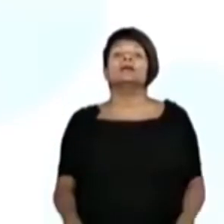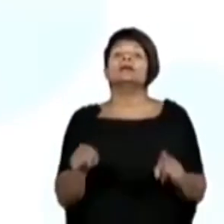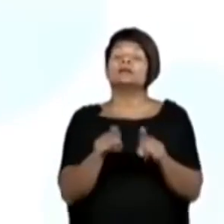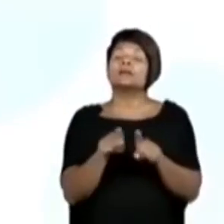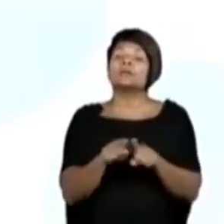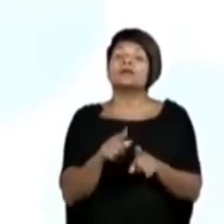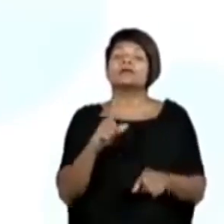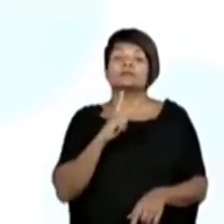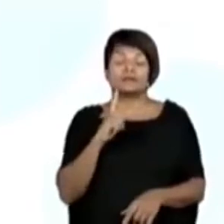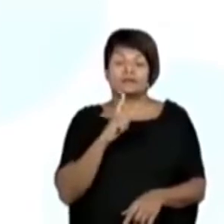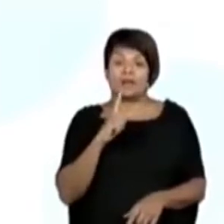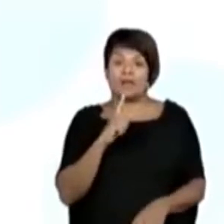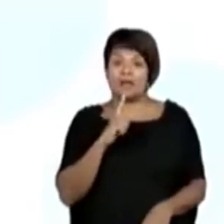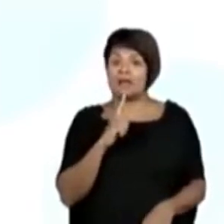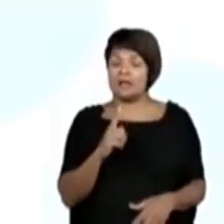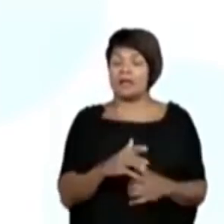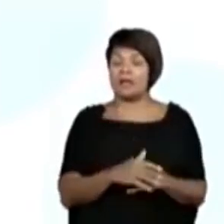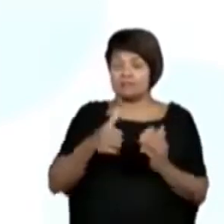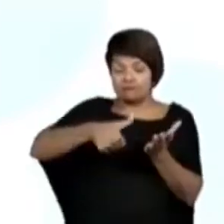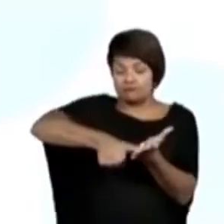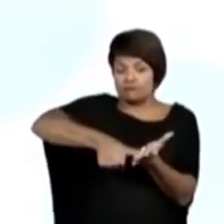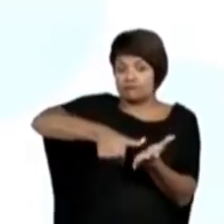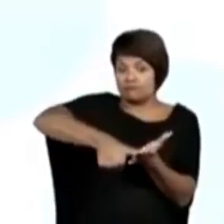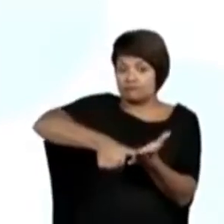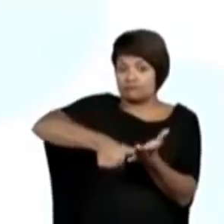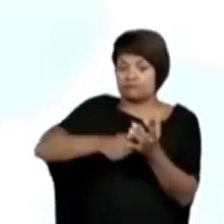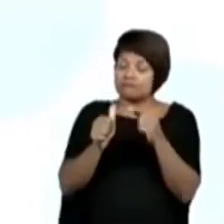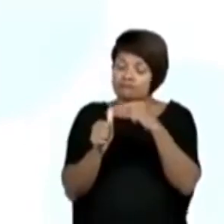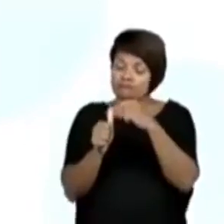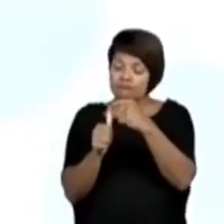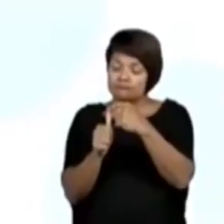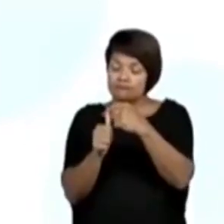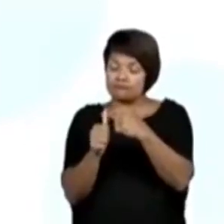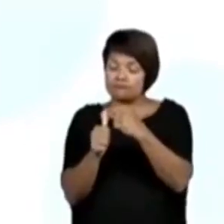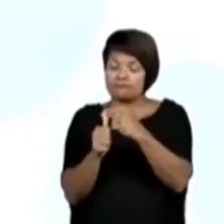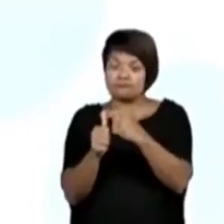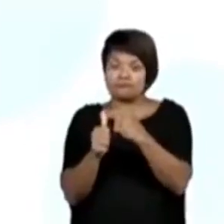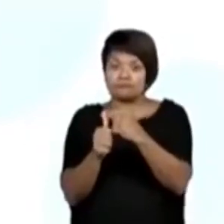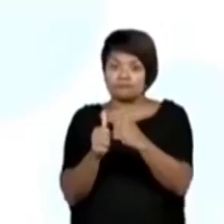tem a sua impressão digital, que tá aqui, ó.